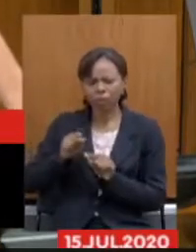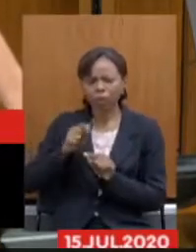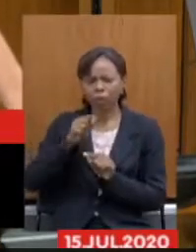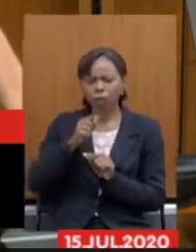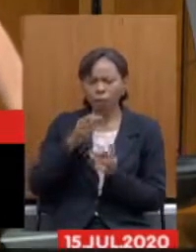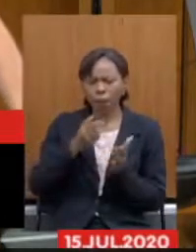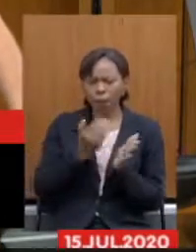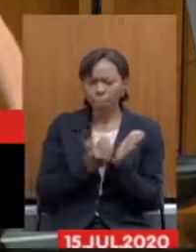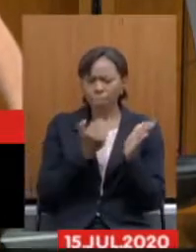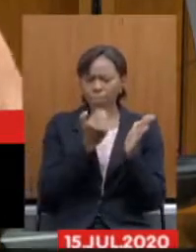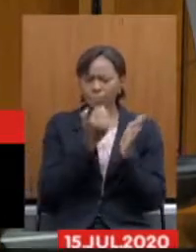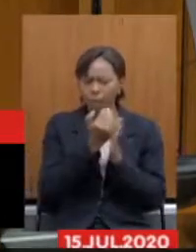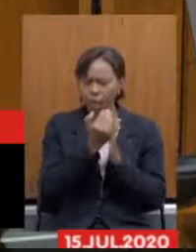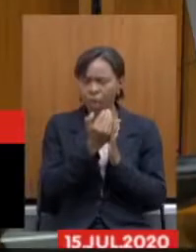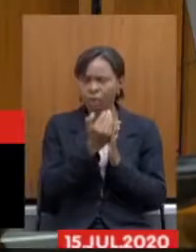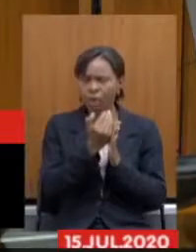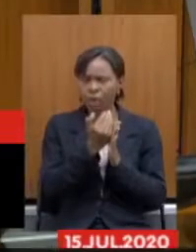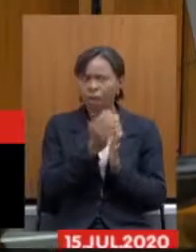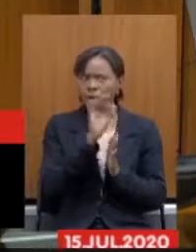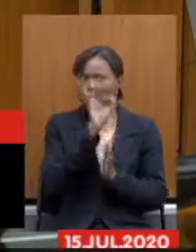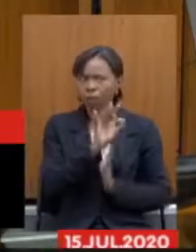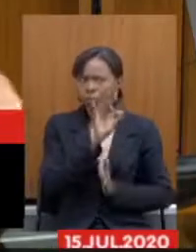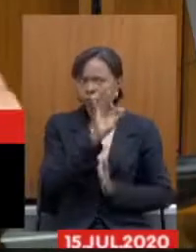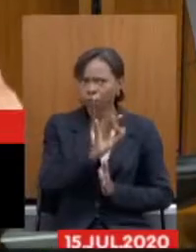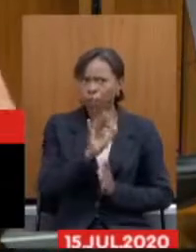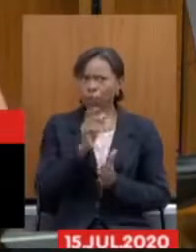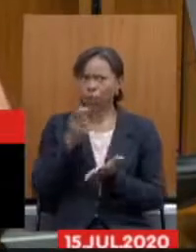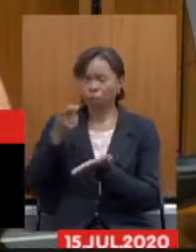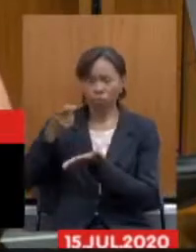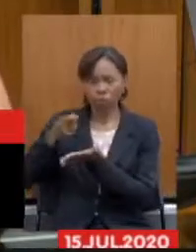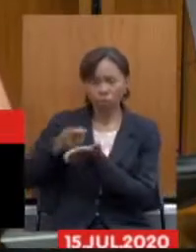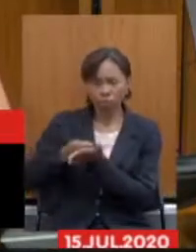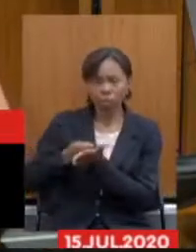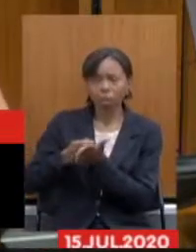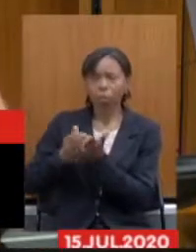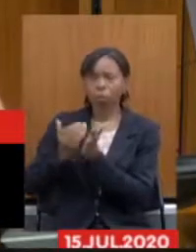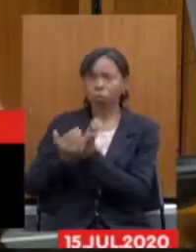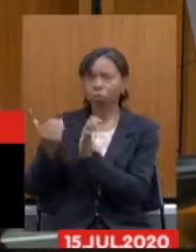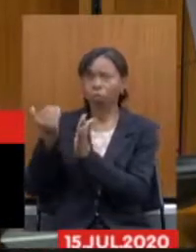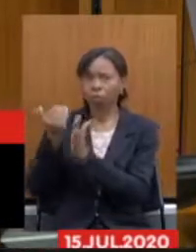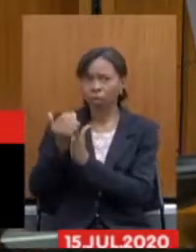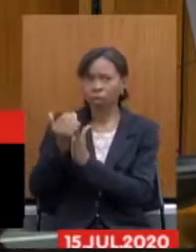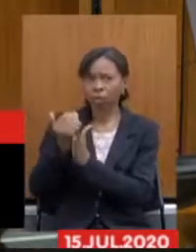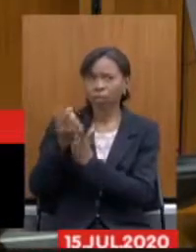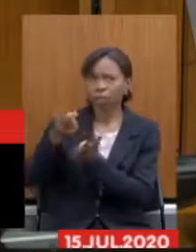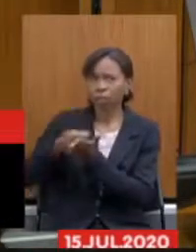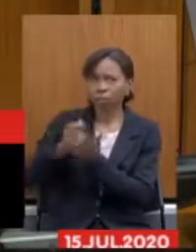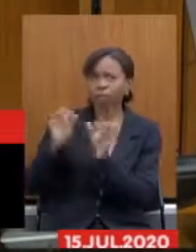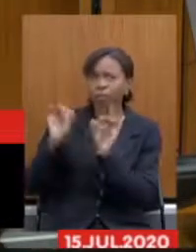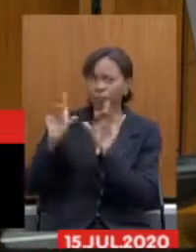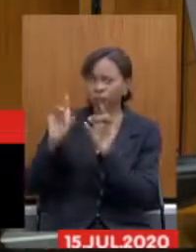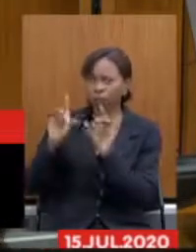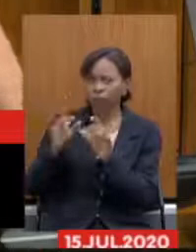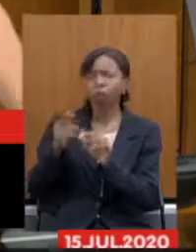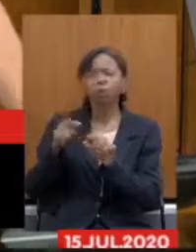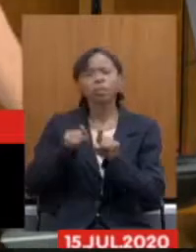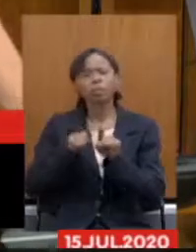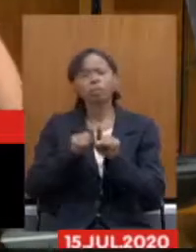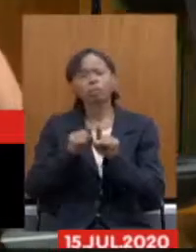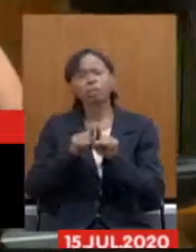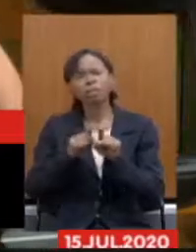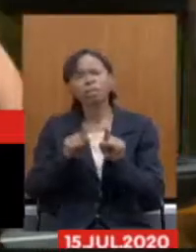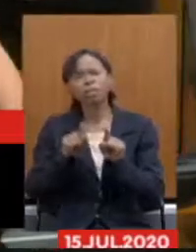alíquota que você aumenta ali a contribuição a possibilidade de contribuição extraordinária você traz uma proposta